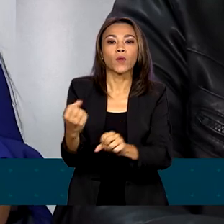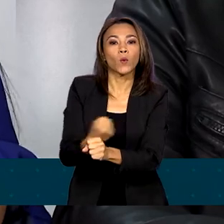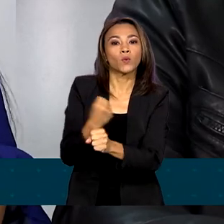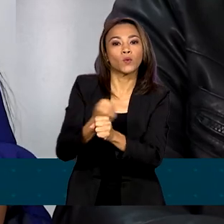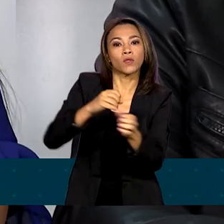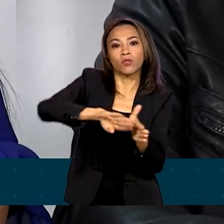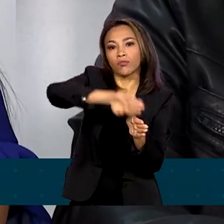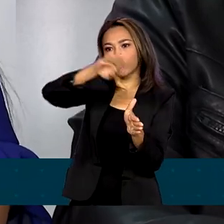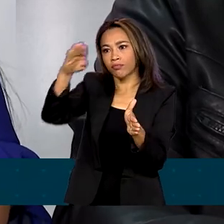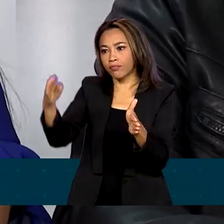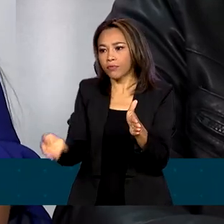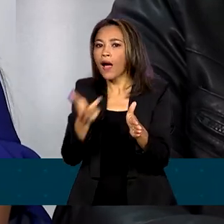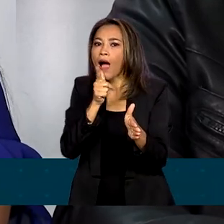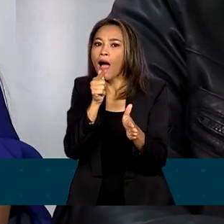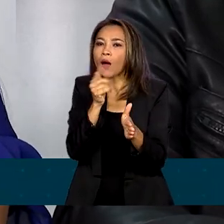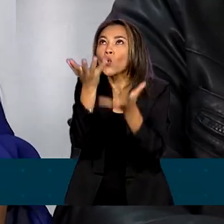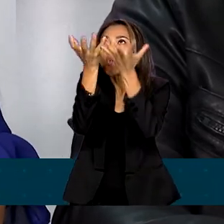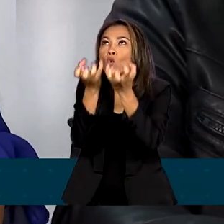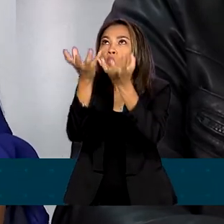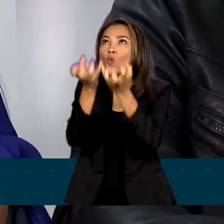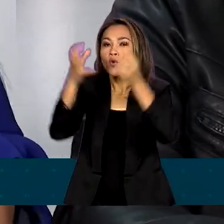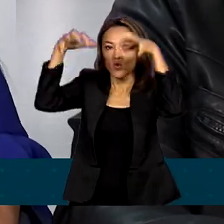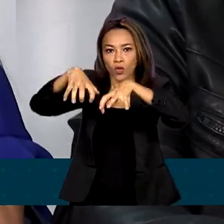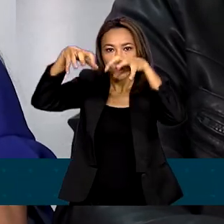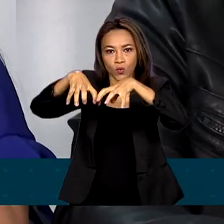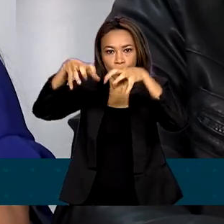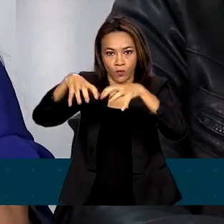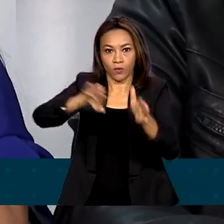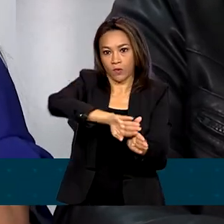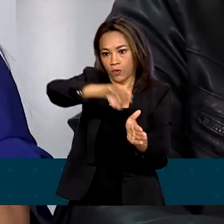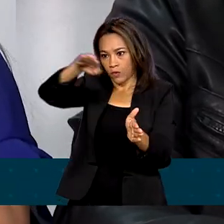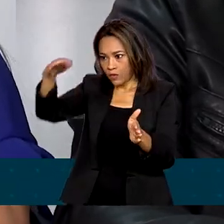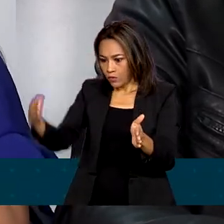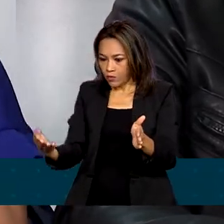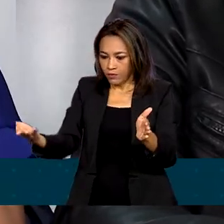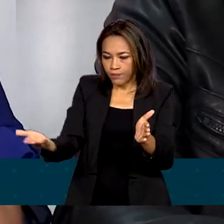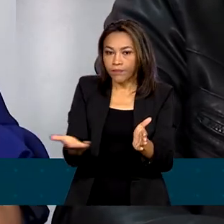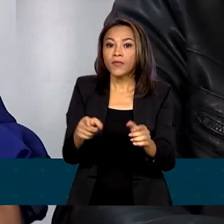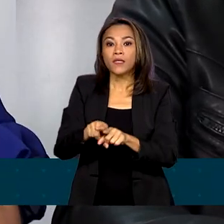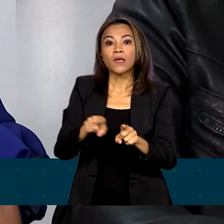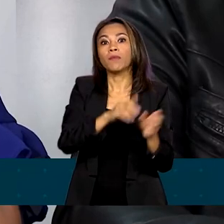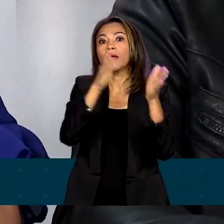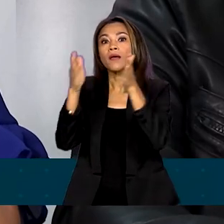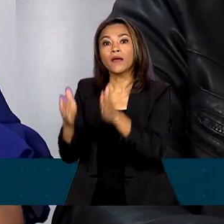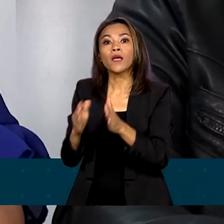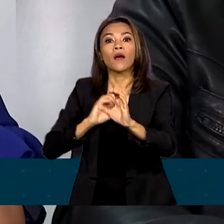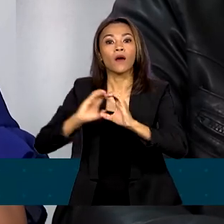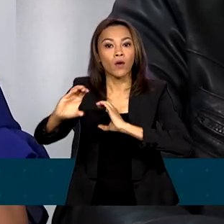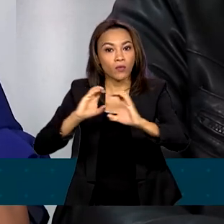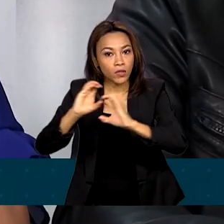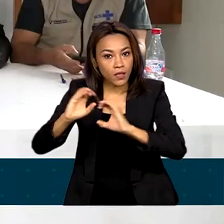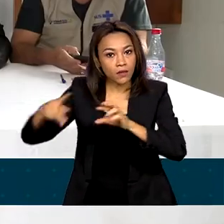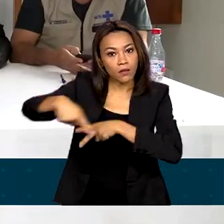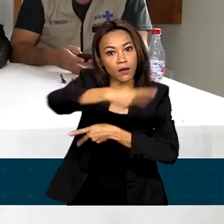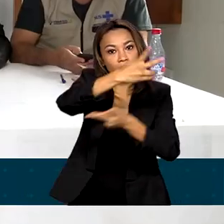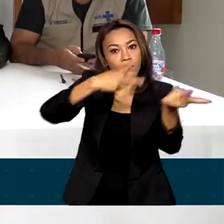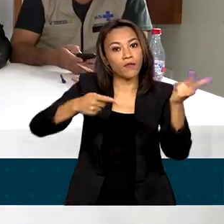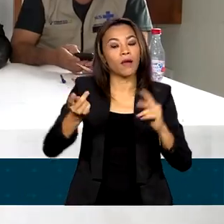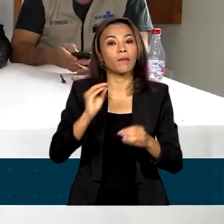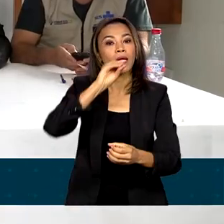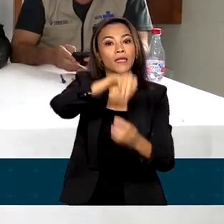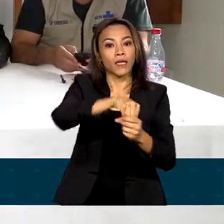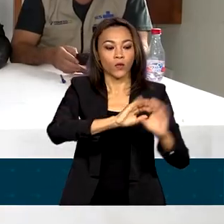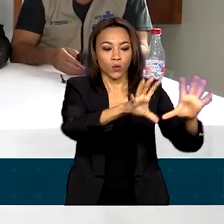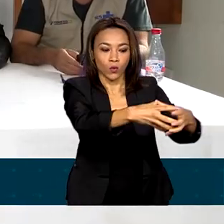cisterna para captar a água da chuva. Um sistema de comunicação para levar para dentro das aldeias. Nós temos que